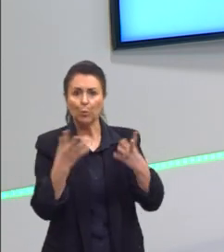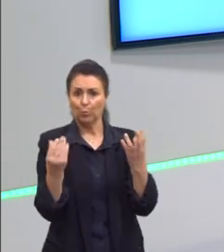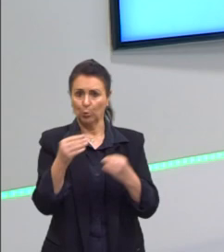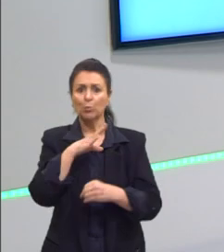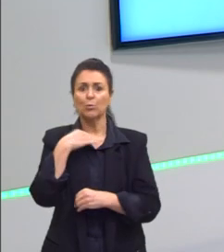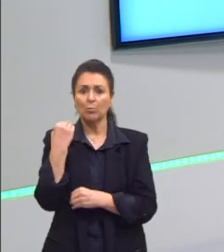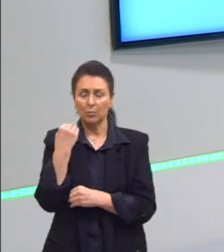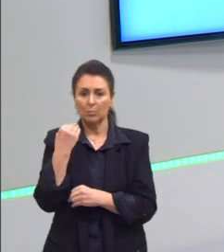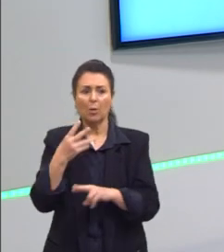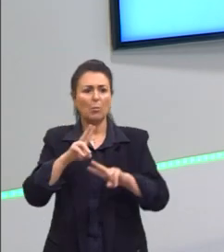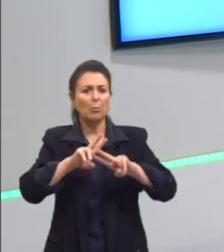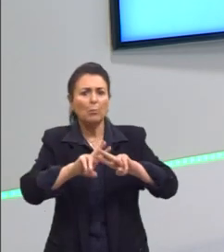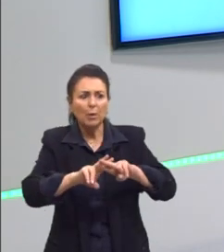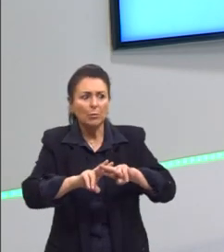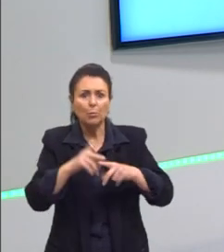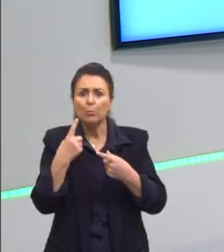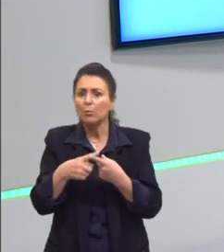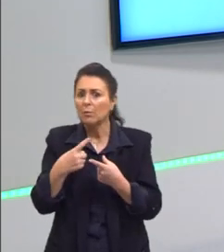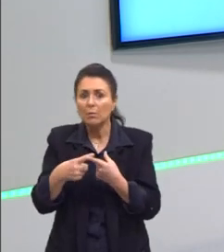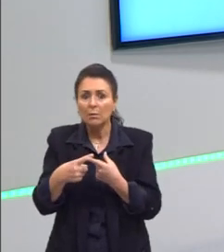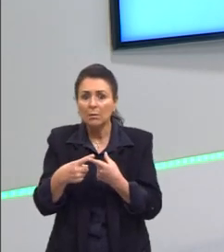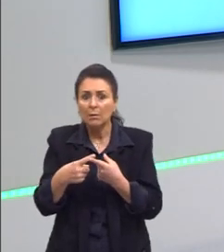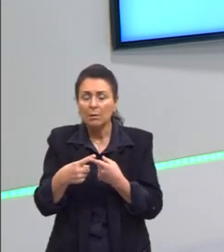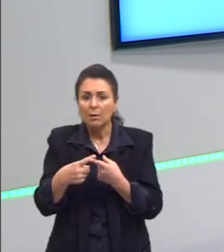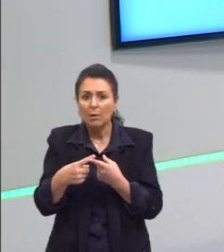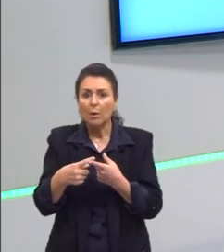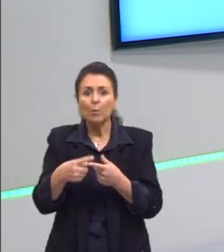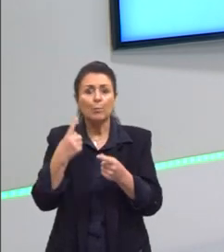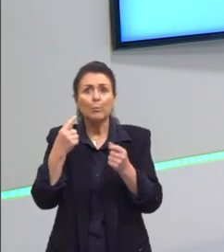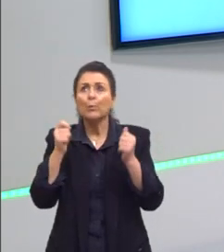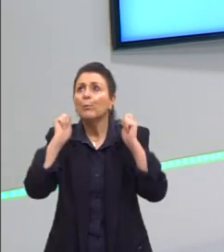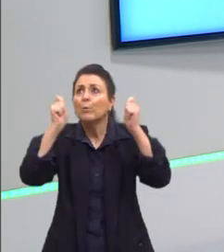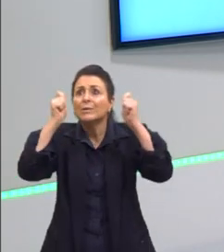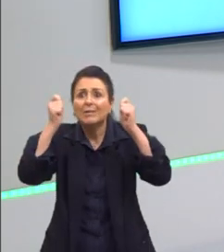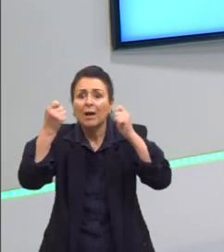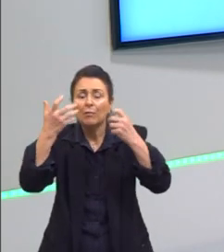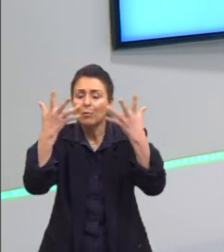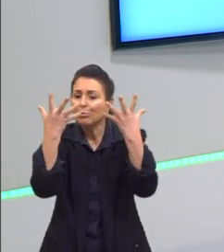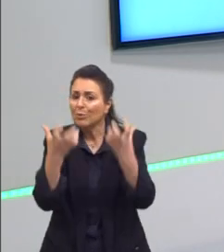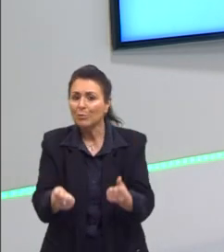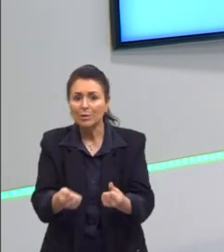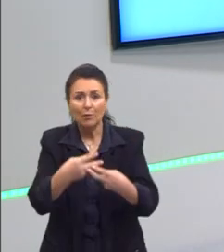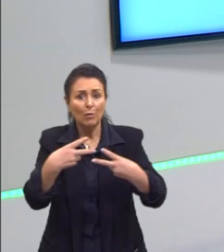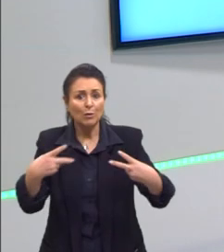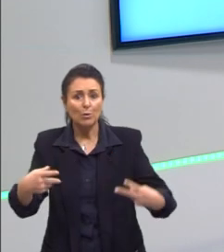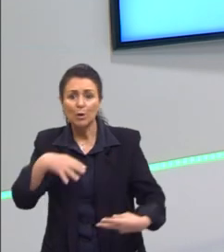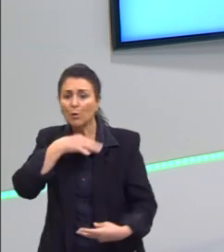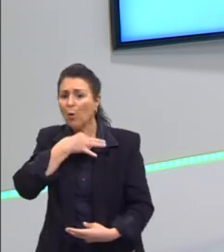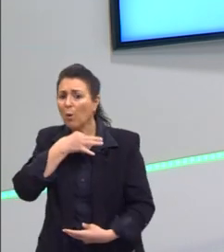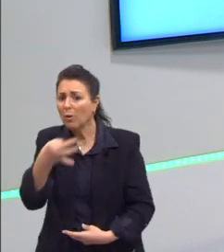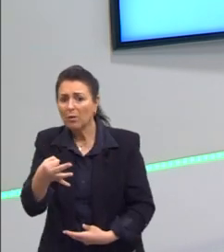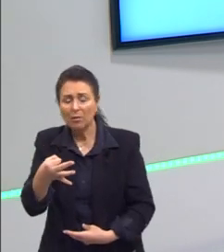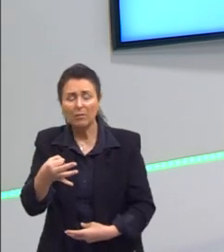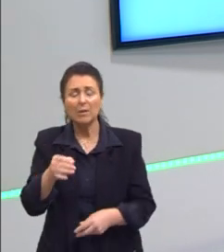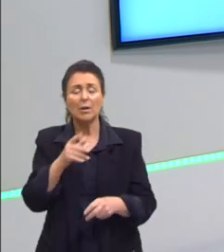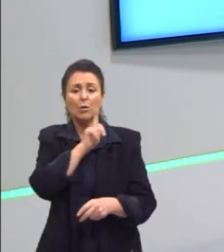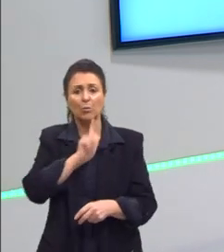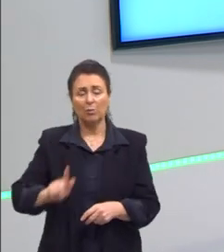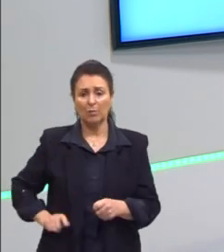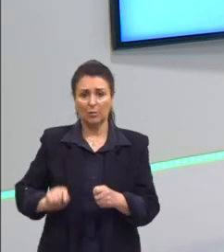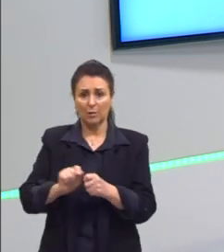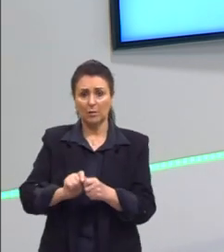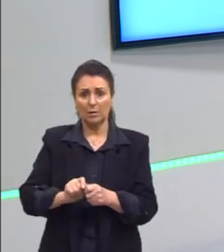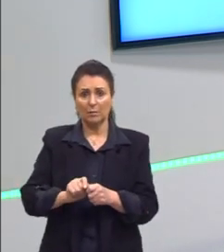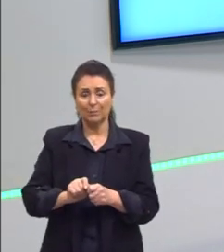E elas eram presas às vezes por isso, por protestar contra o governo, que em teoria deveria ser um direito delas. Então,